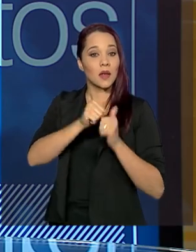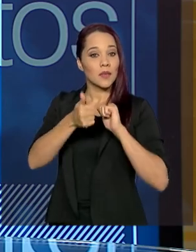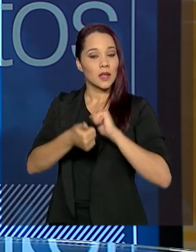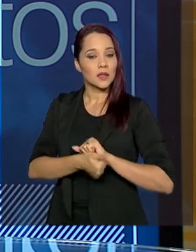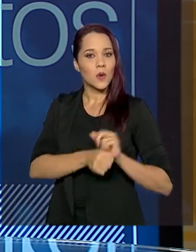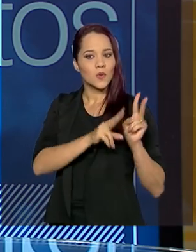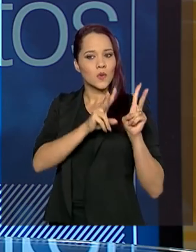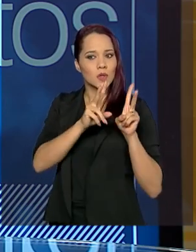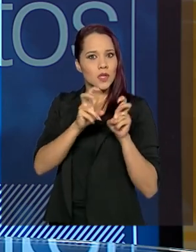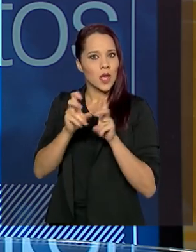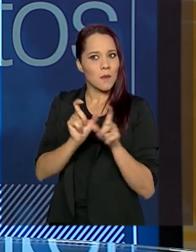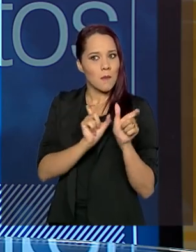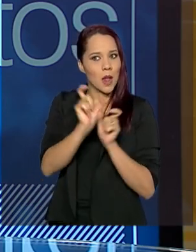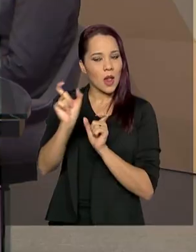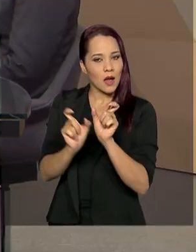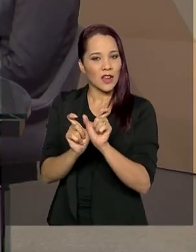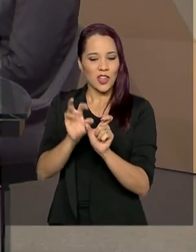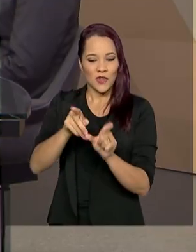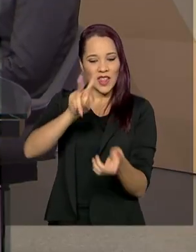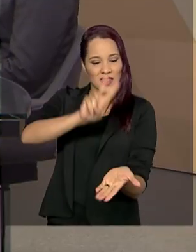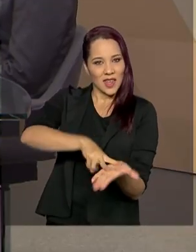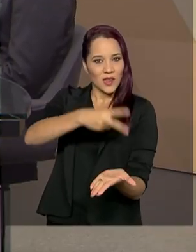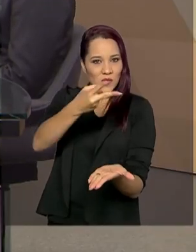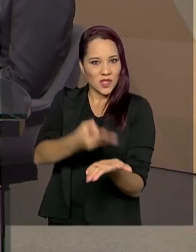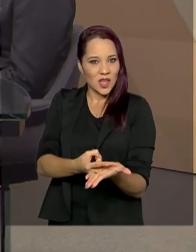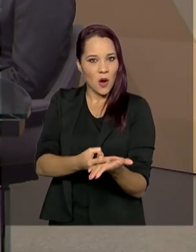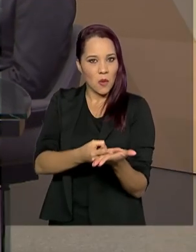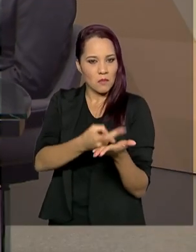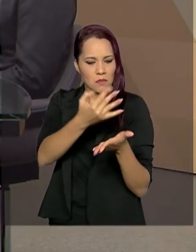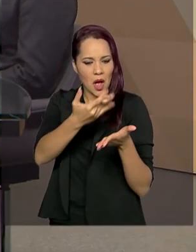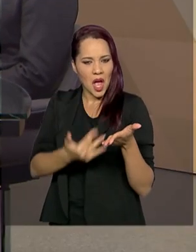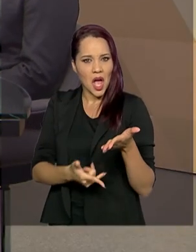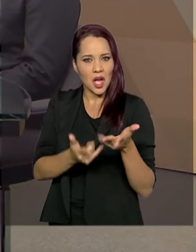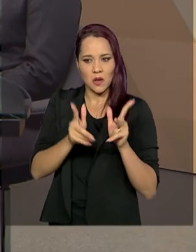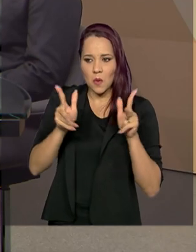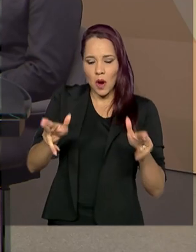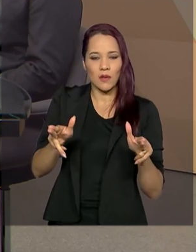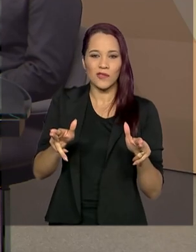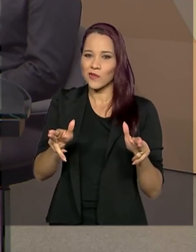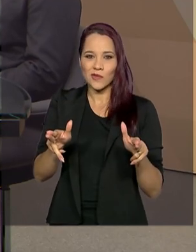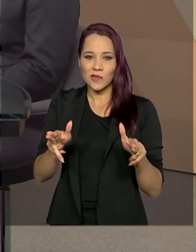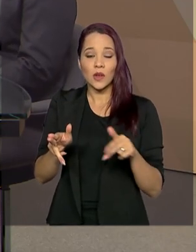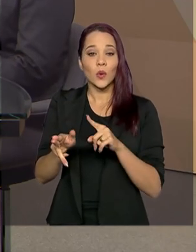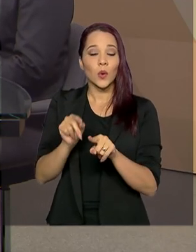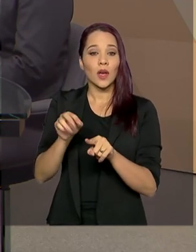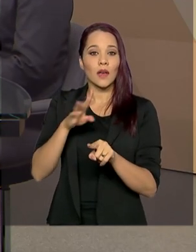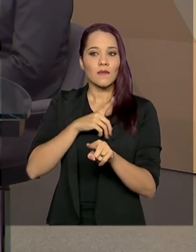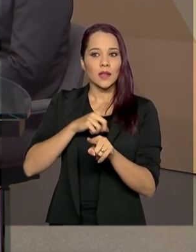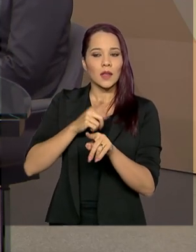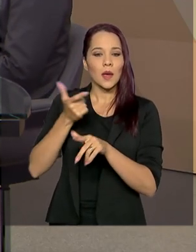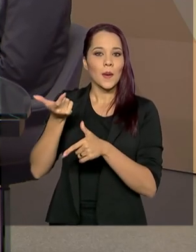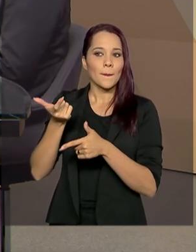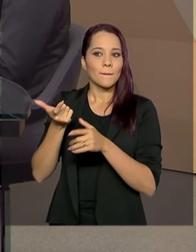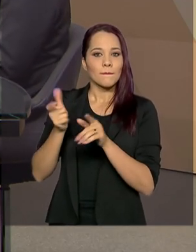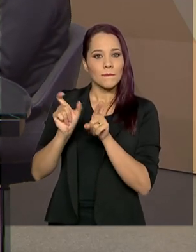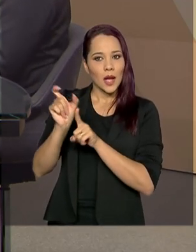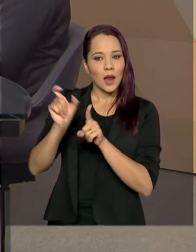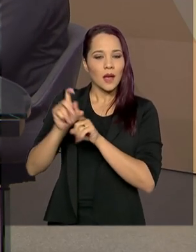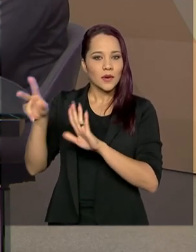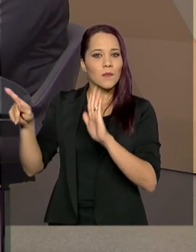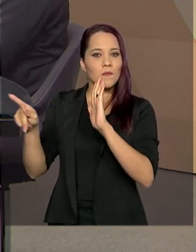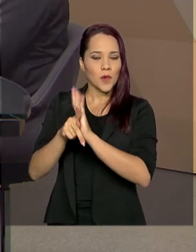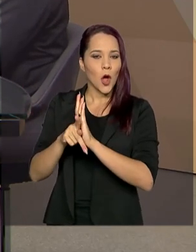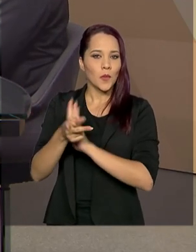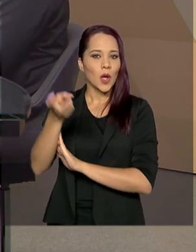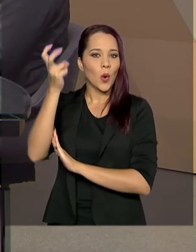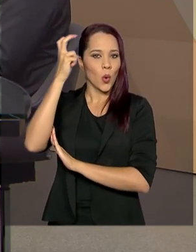dos termos do Estatuto. Não é uma tradução apenas. Não é uma tradução literal, exatamente. Vai ser colocado nos termos para que possa ser